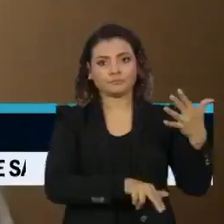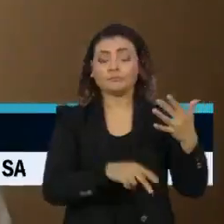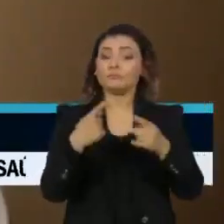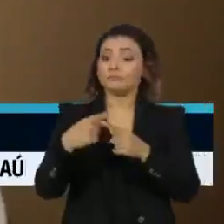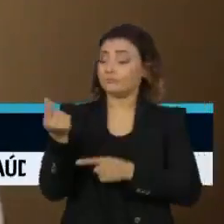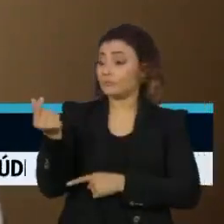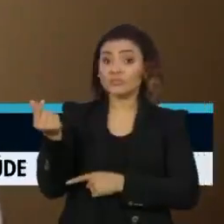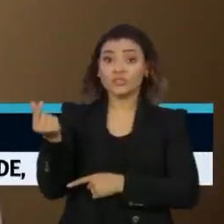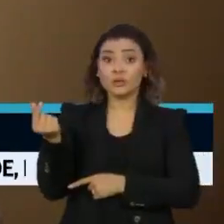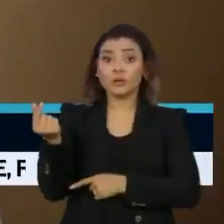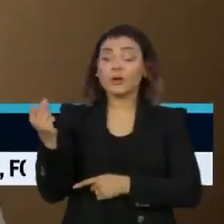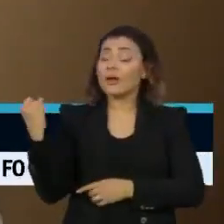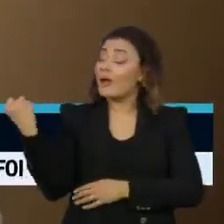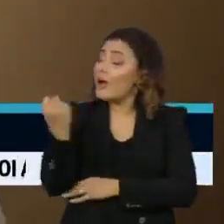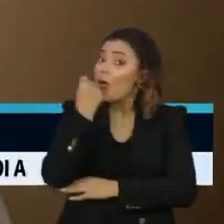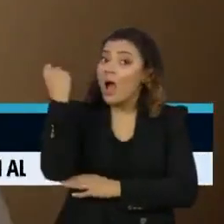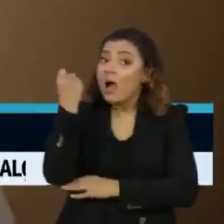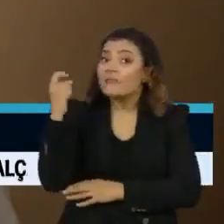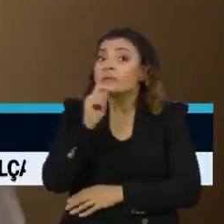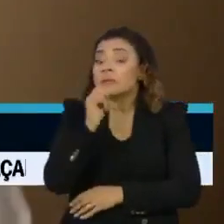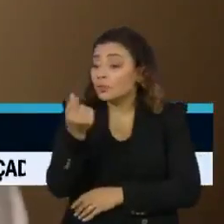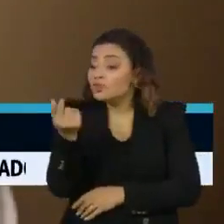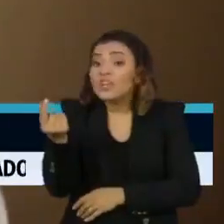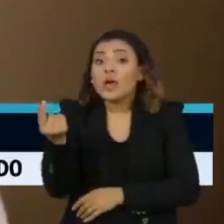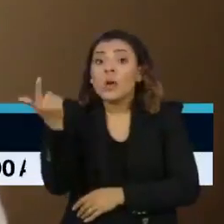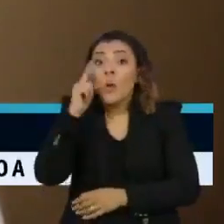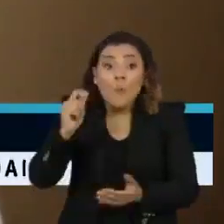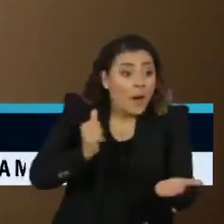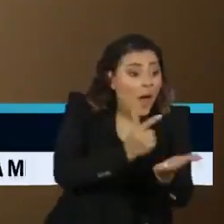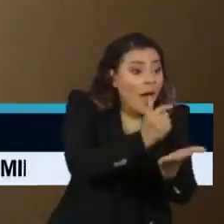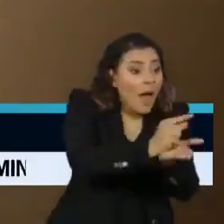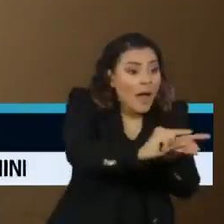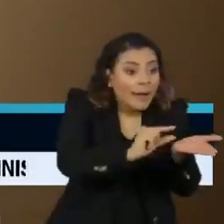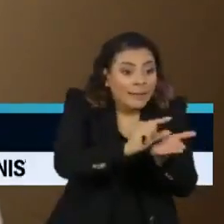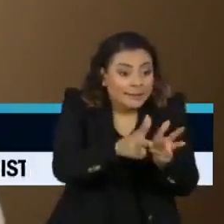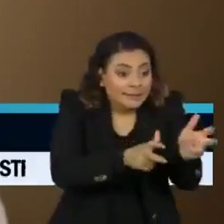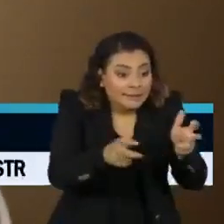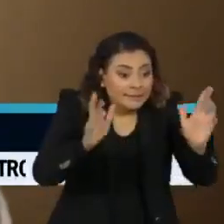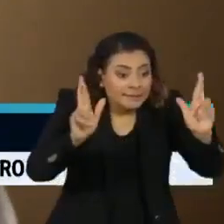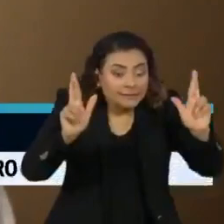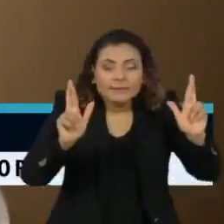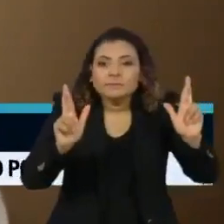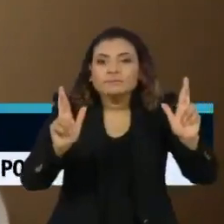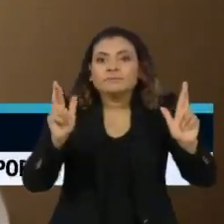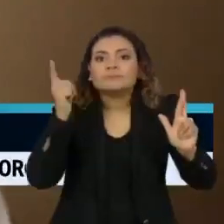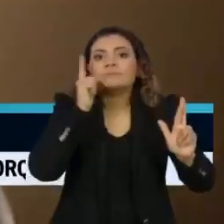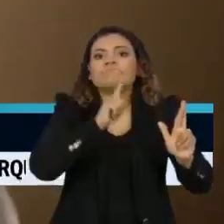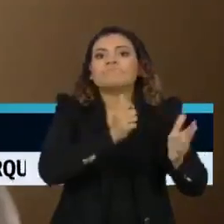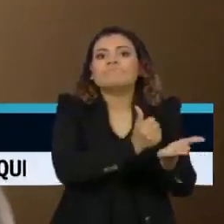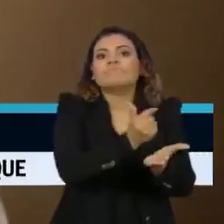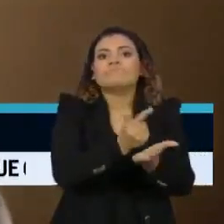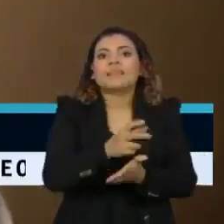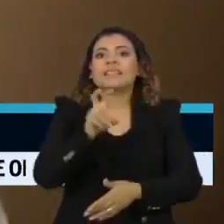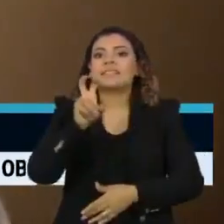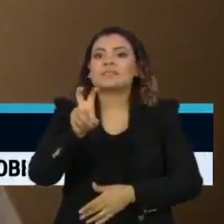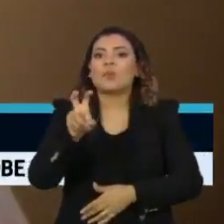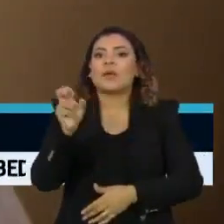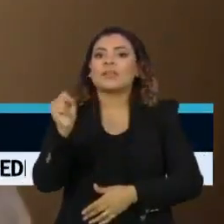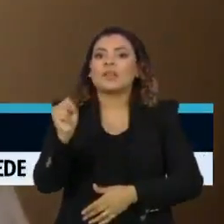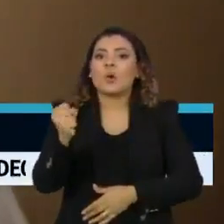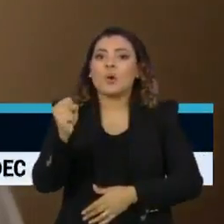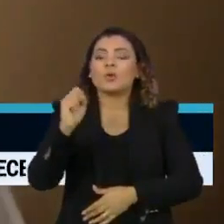se tivesse sido usado para comprar, por exemplo, vacinas contra a Covid, daria para comprar 58